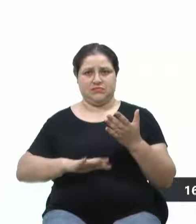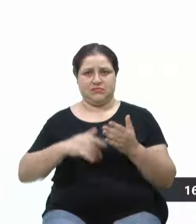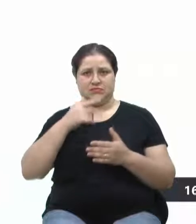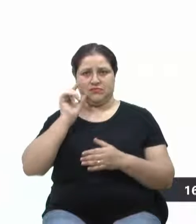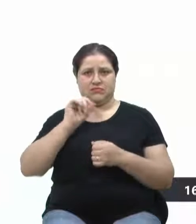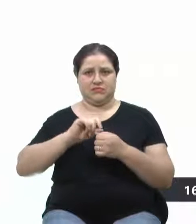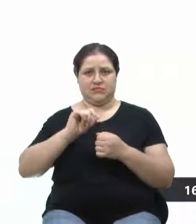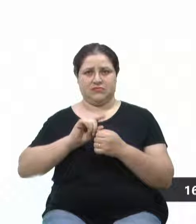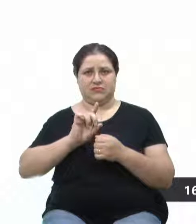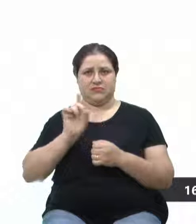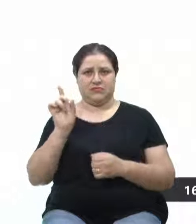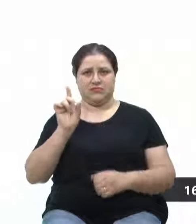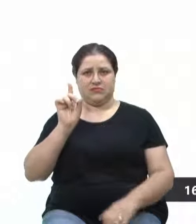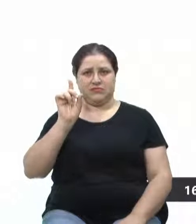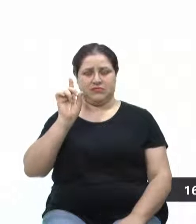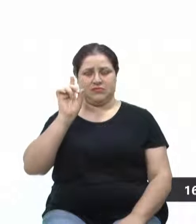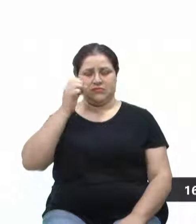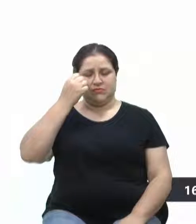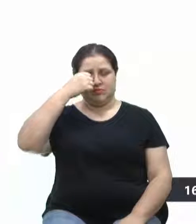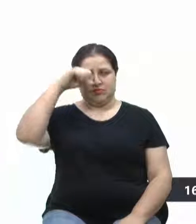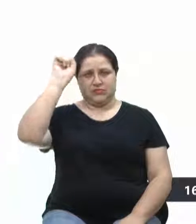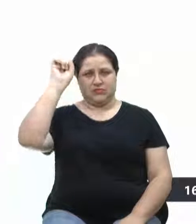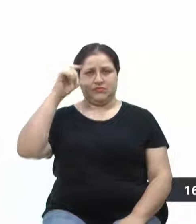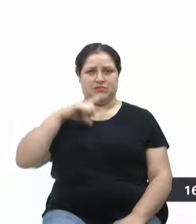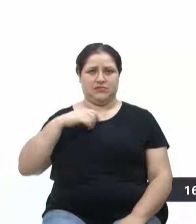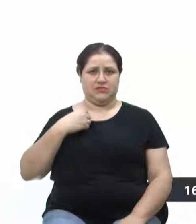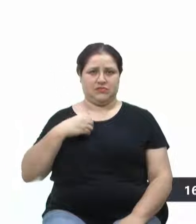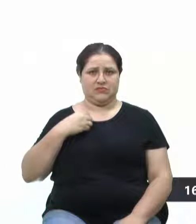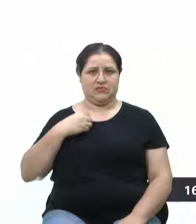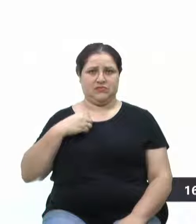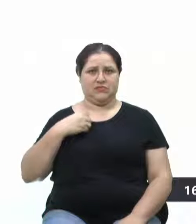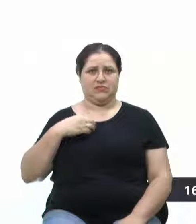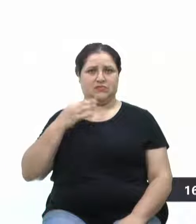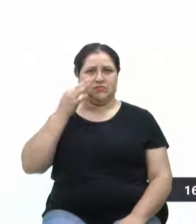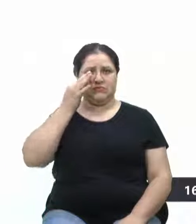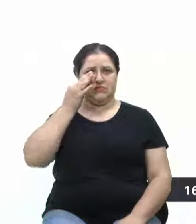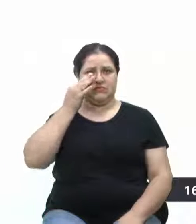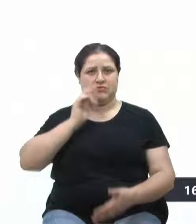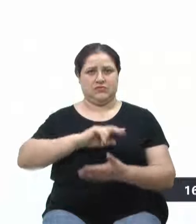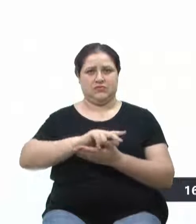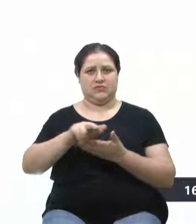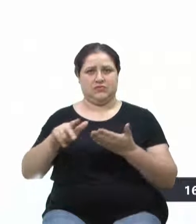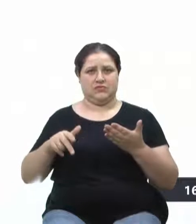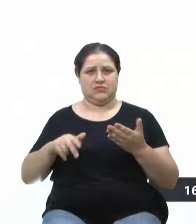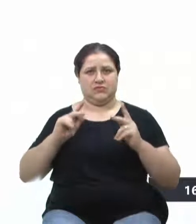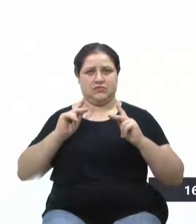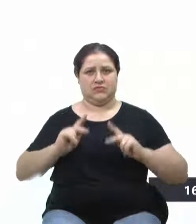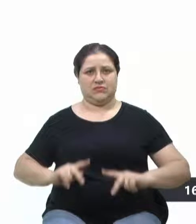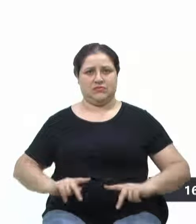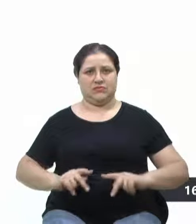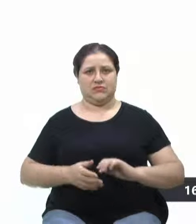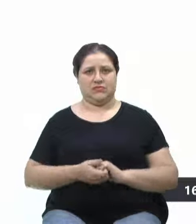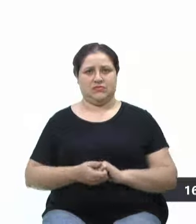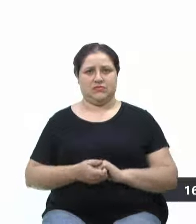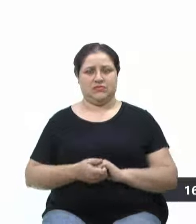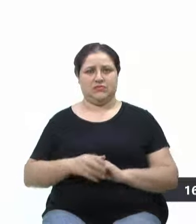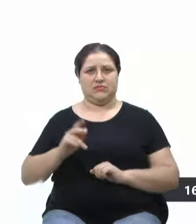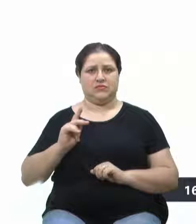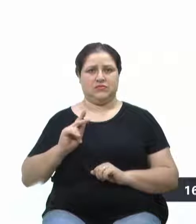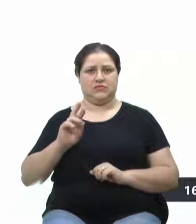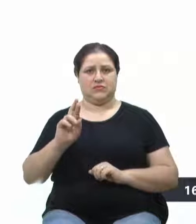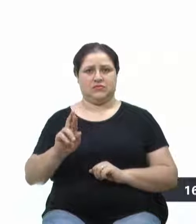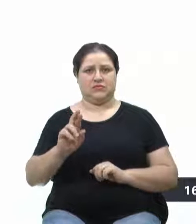lá na UCS, onde tínhamos a presença de diversas pessoas representando